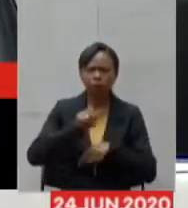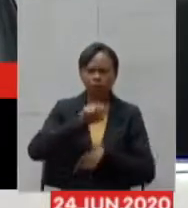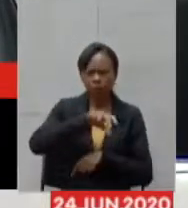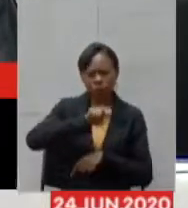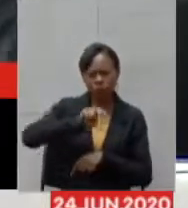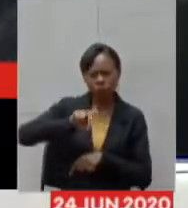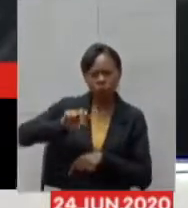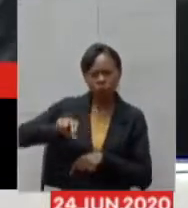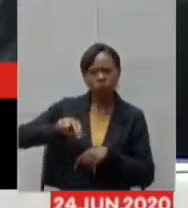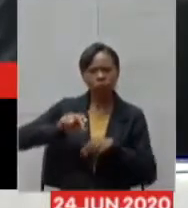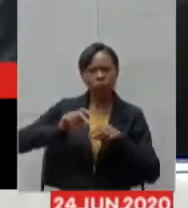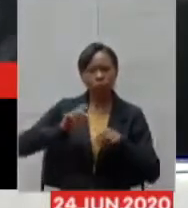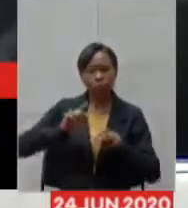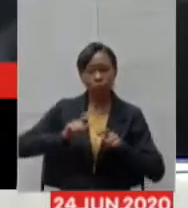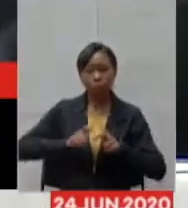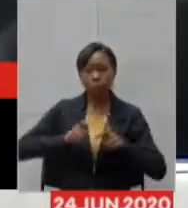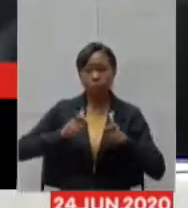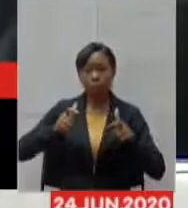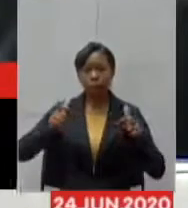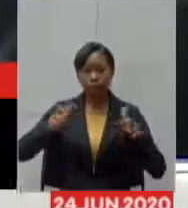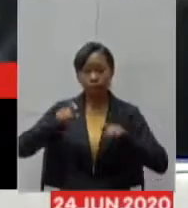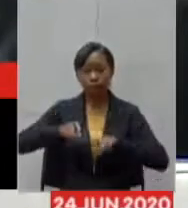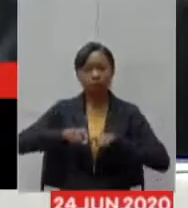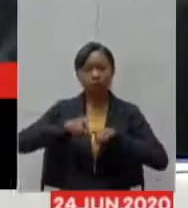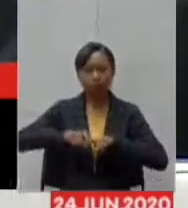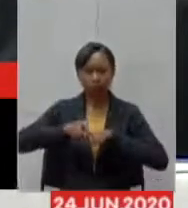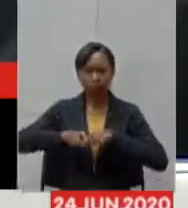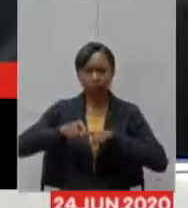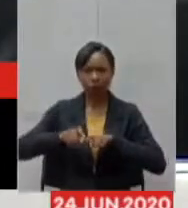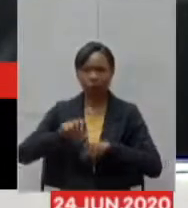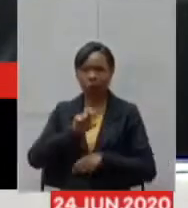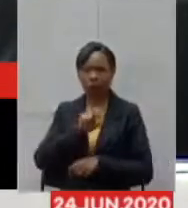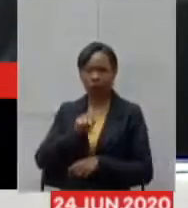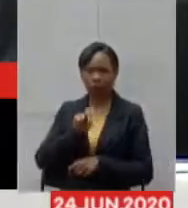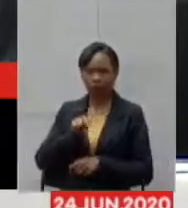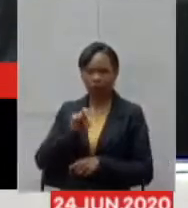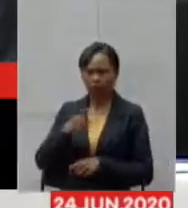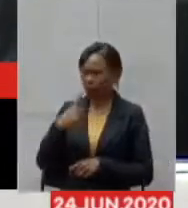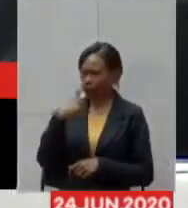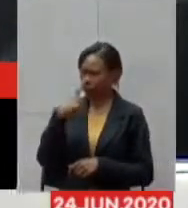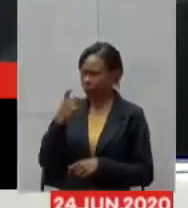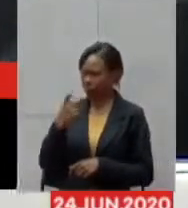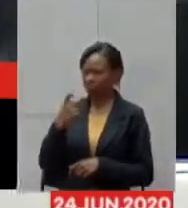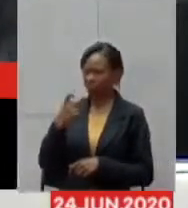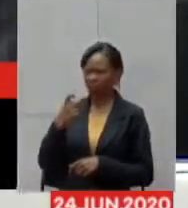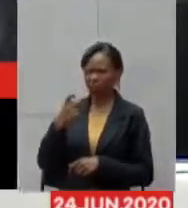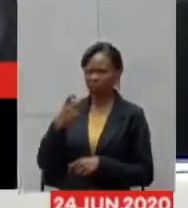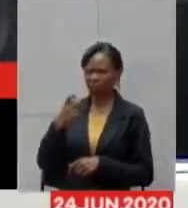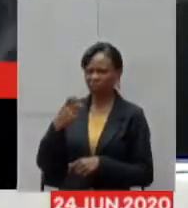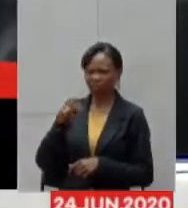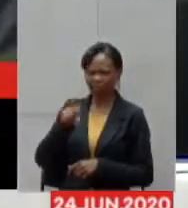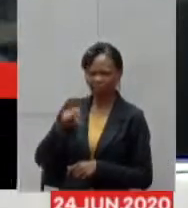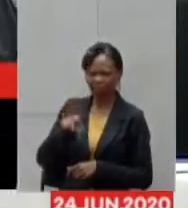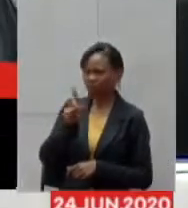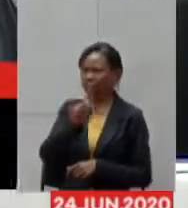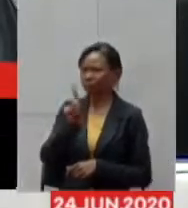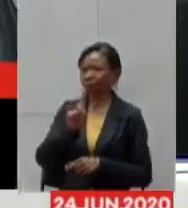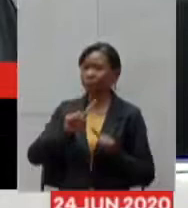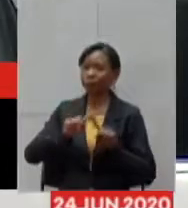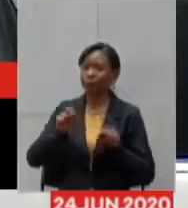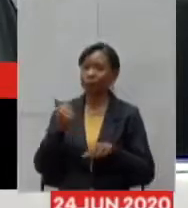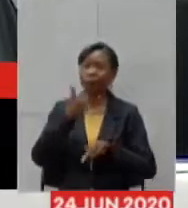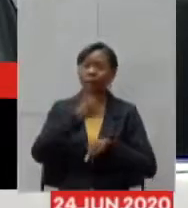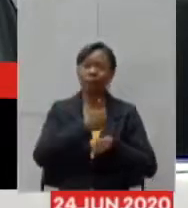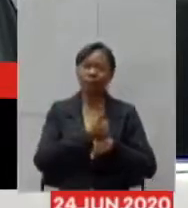bioinsumos, né? Onde as culturas, ao invés de você colocar ali um agrotóxico, você vai colocar ali aquelas